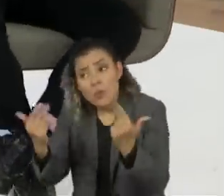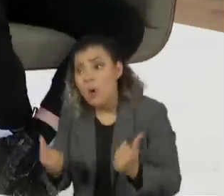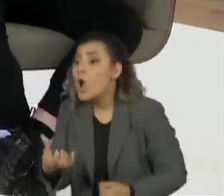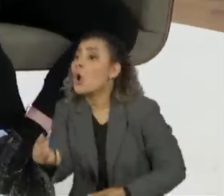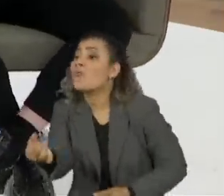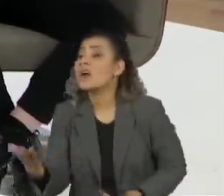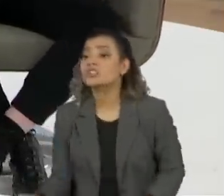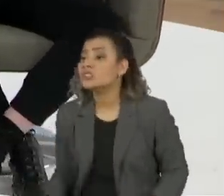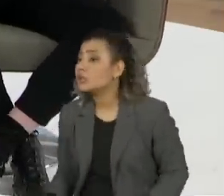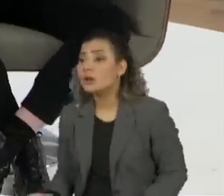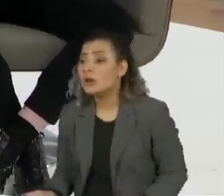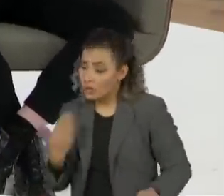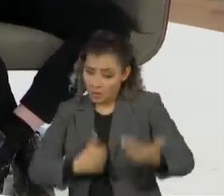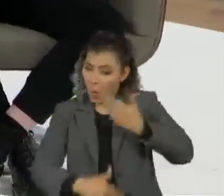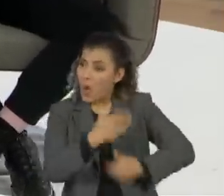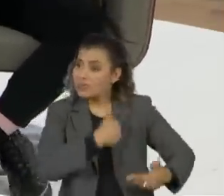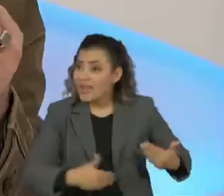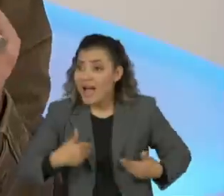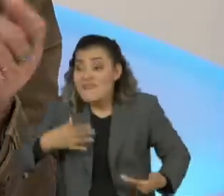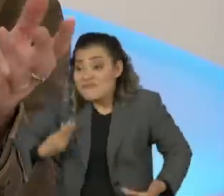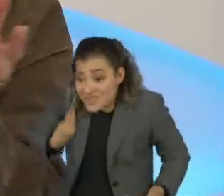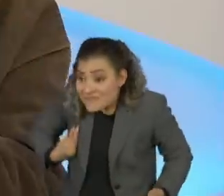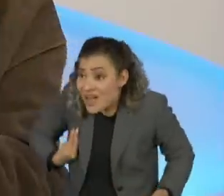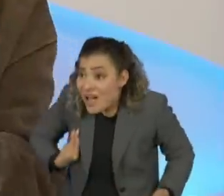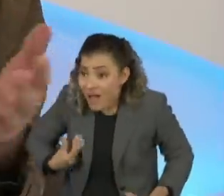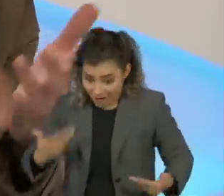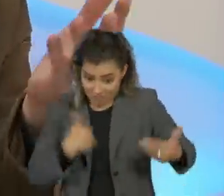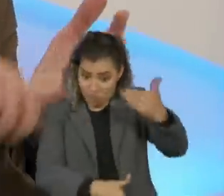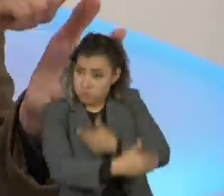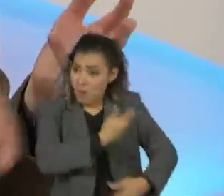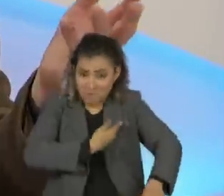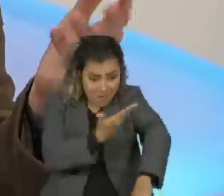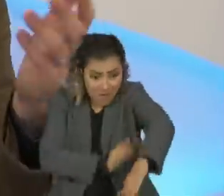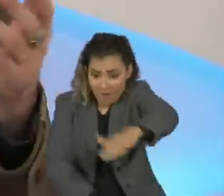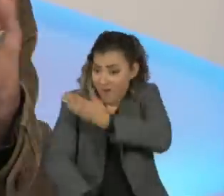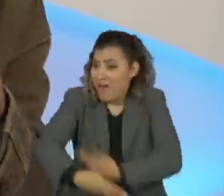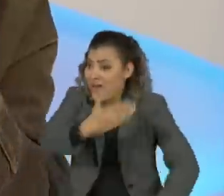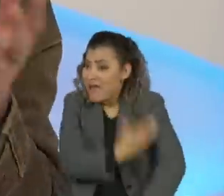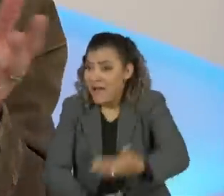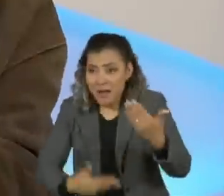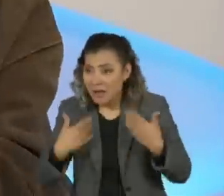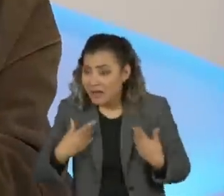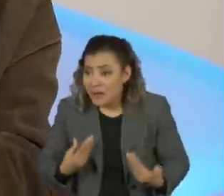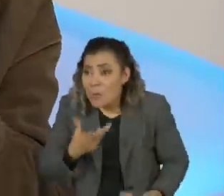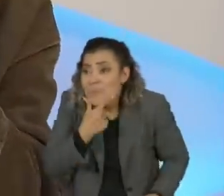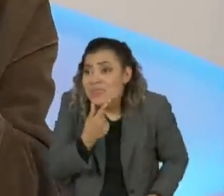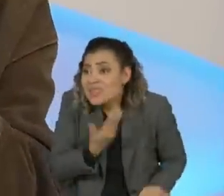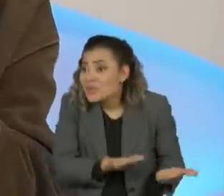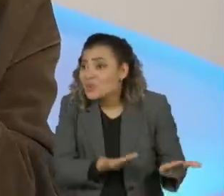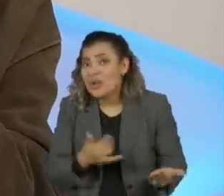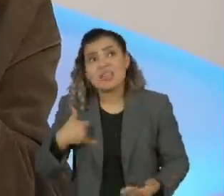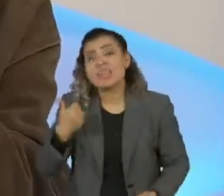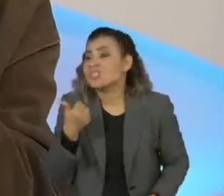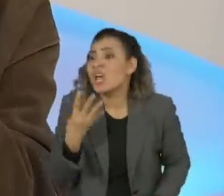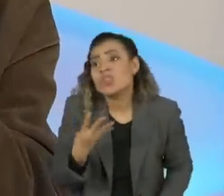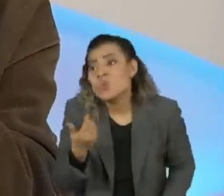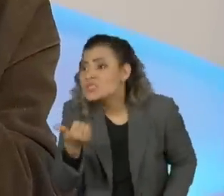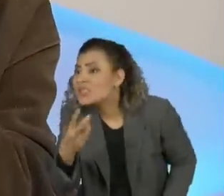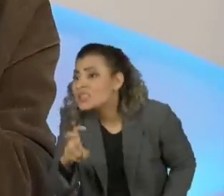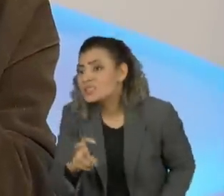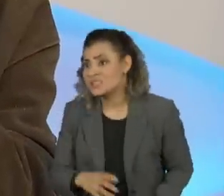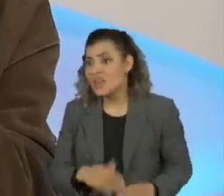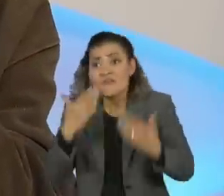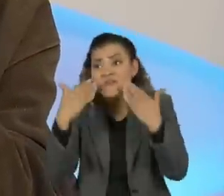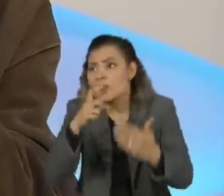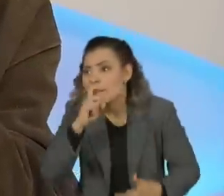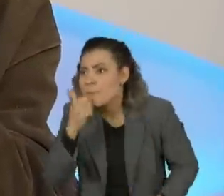você pegar e cortar uma pessoa na liva, cortar os membros, os dedos, um garoto de 14, 15 anos, eu acho que isso não